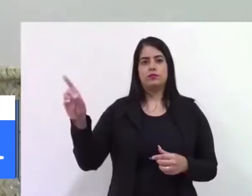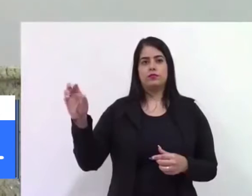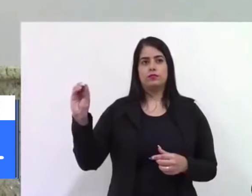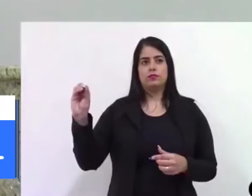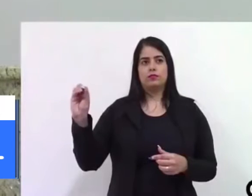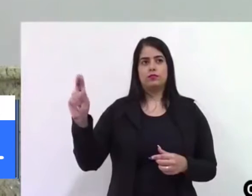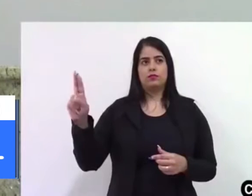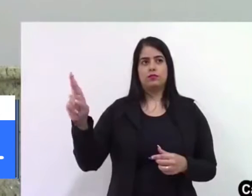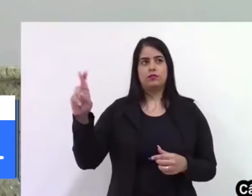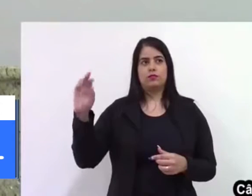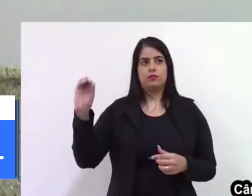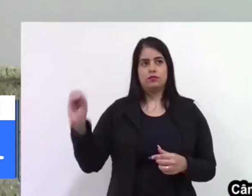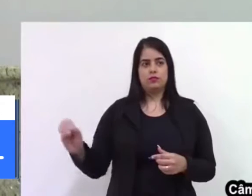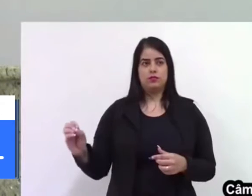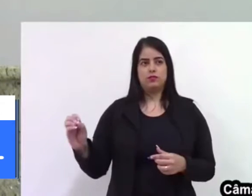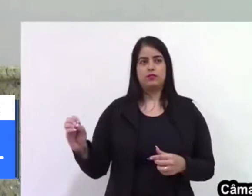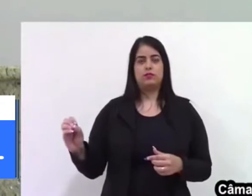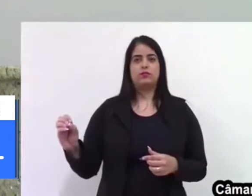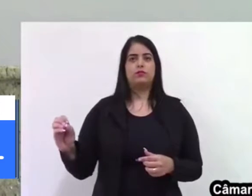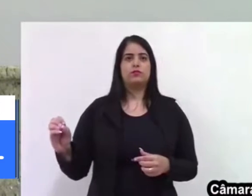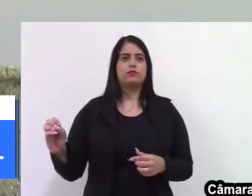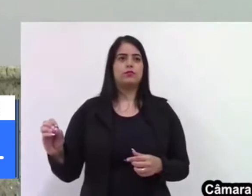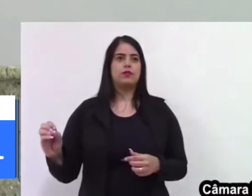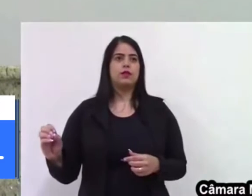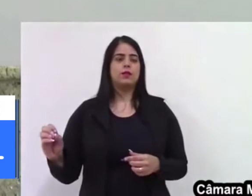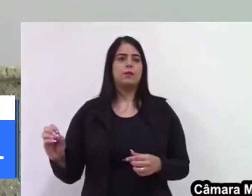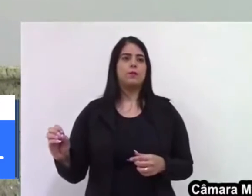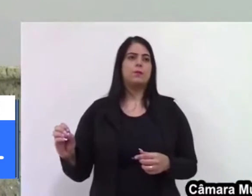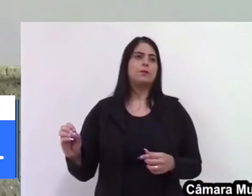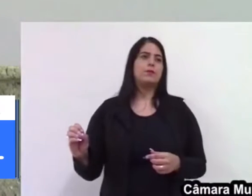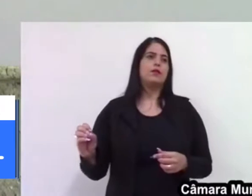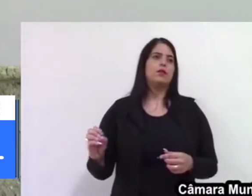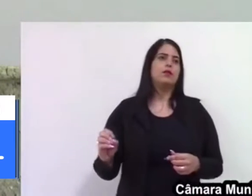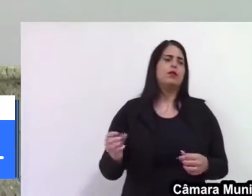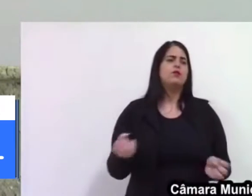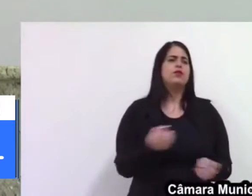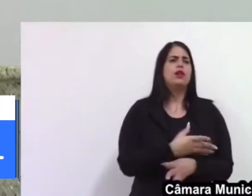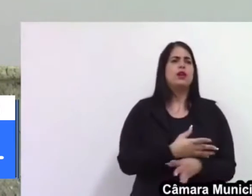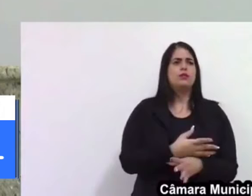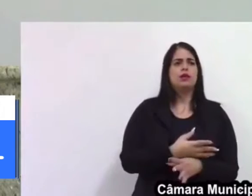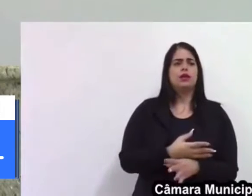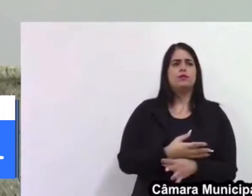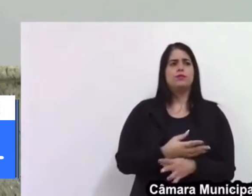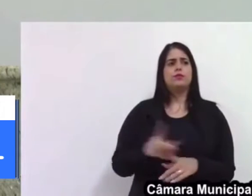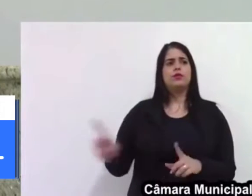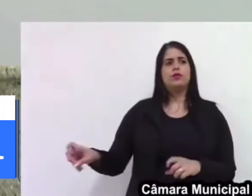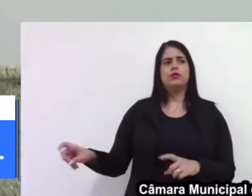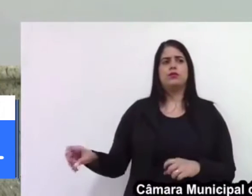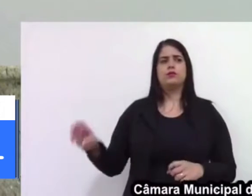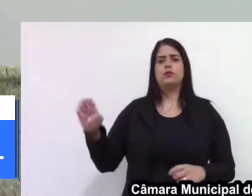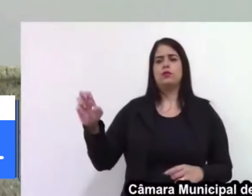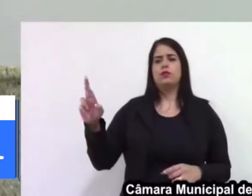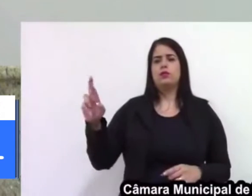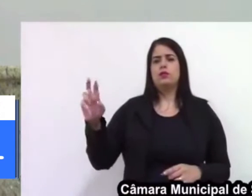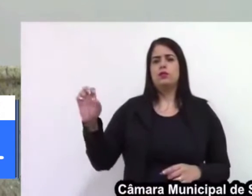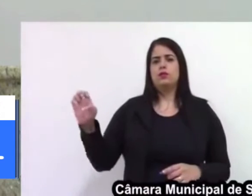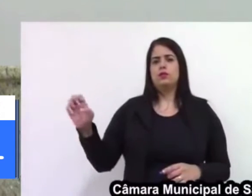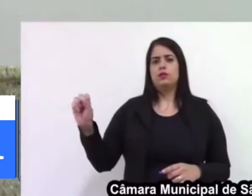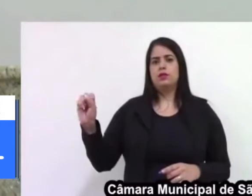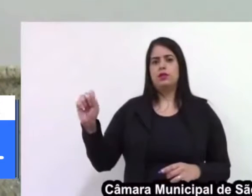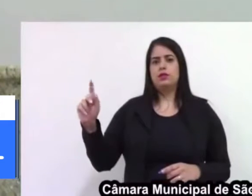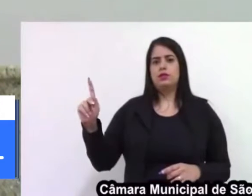terminar o Espírito Santo que começou, que eu acredito que já é a segunda ou terceira vez, presidente, que está sendo feita ali, vai dar